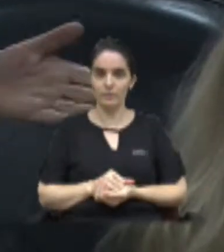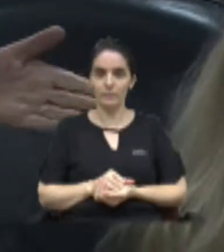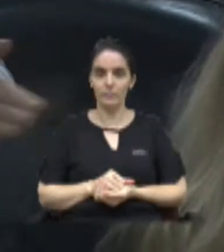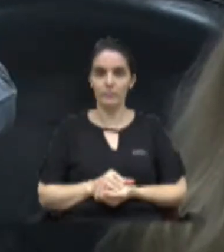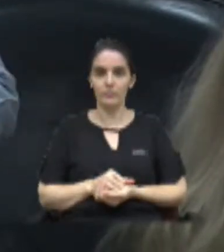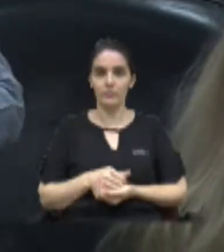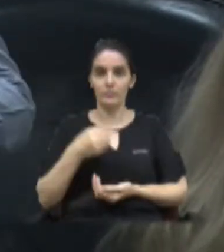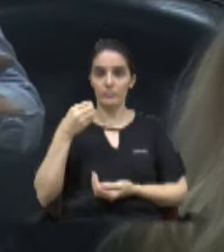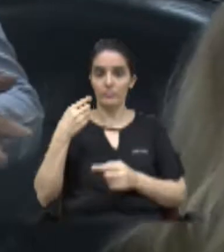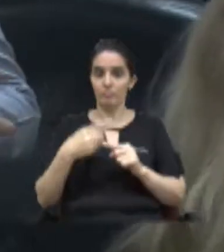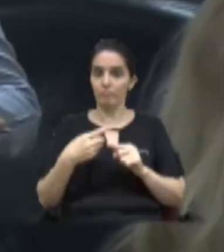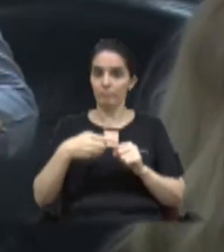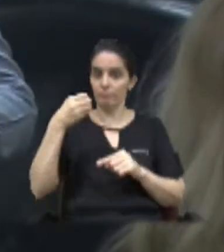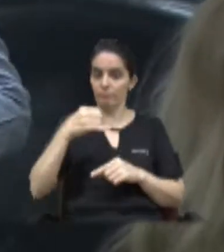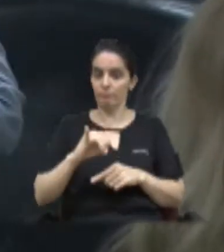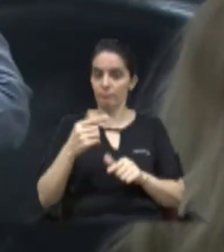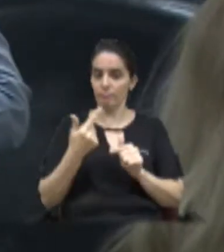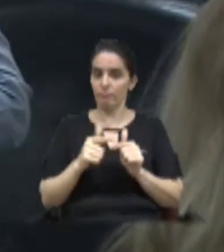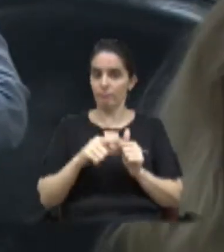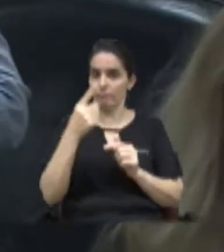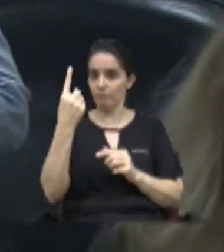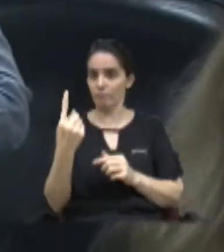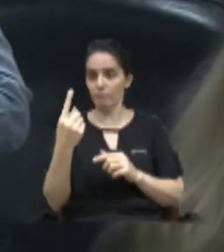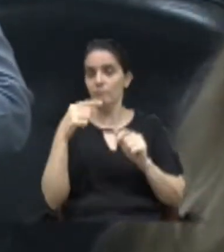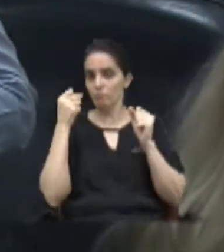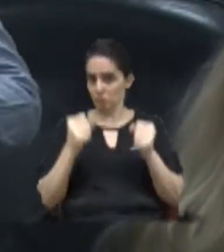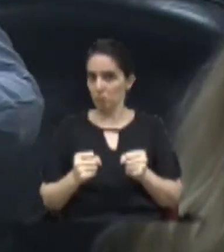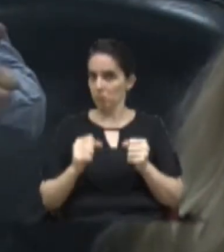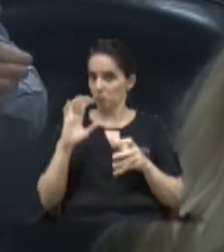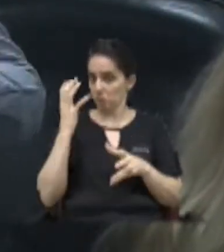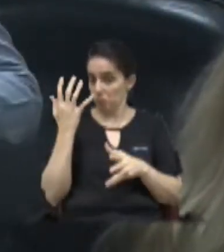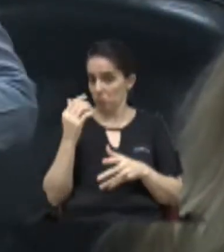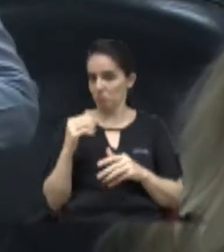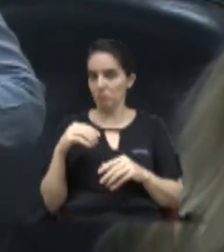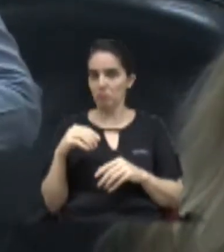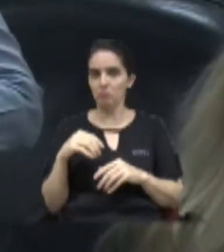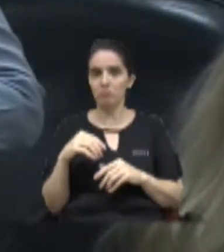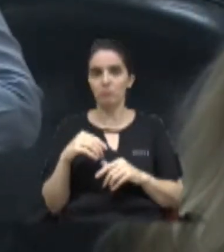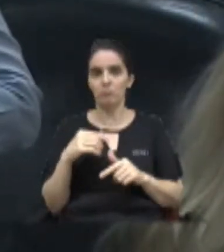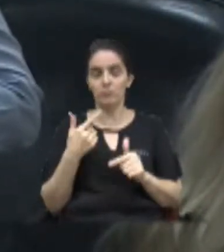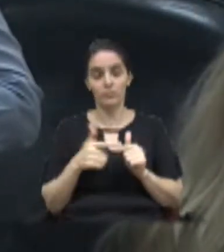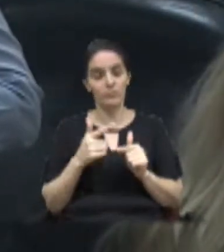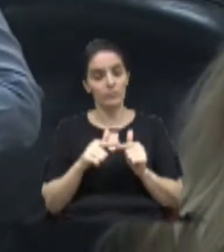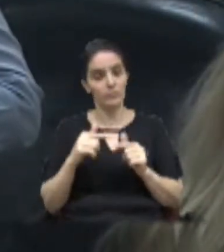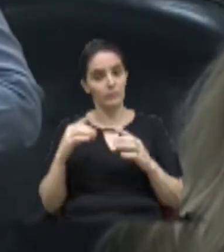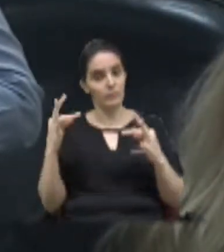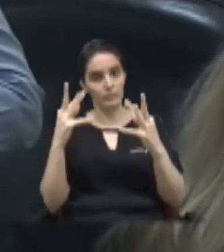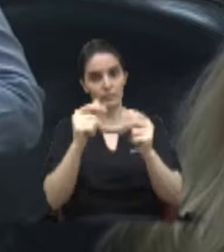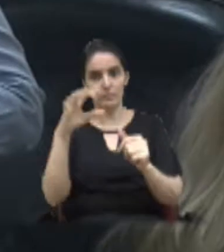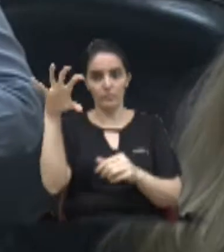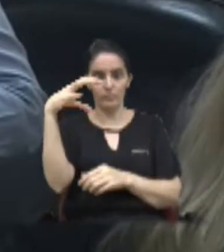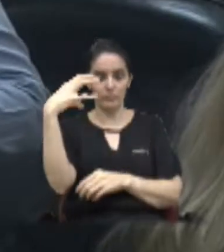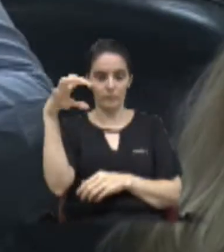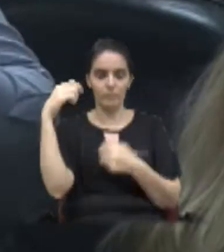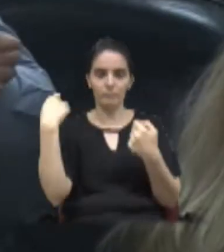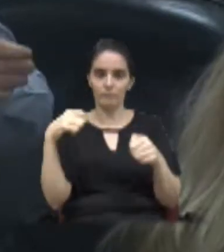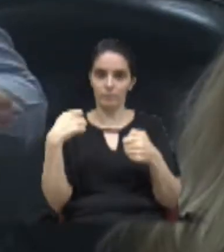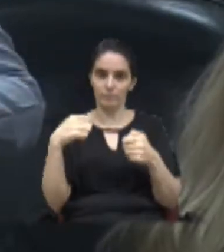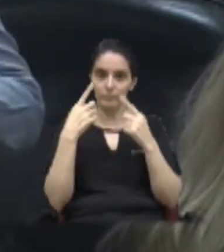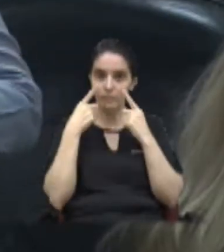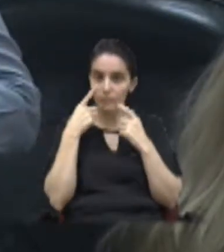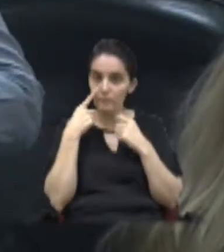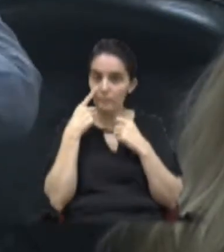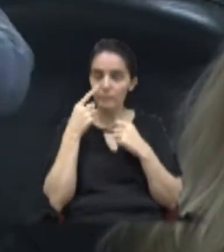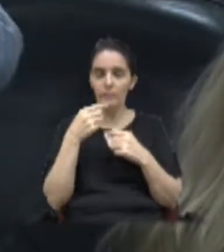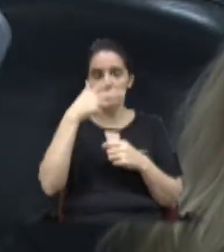que tem defeito em um, pode haver defeito em todos. Abra um precedente para que haja essa aferição e que